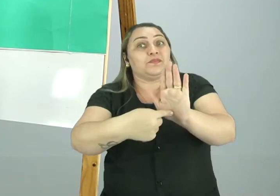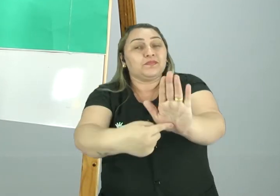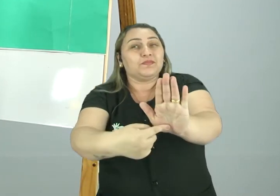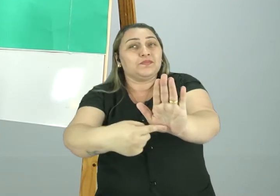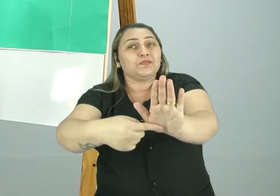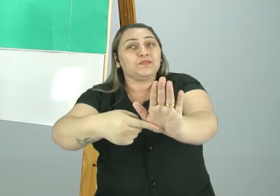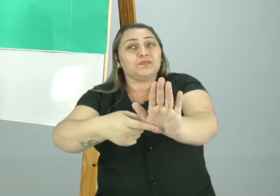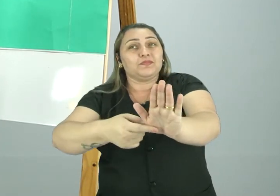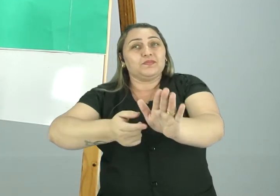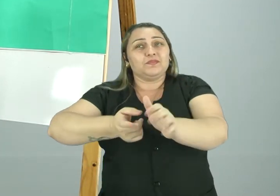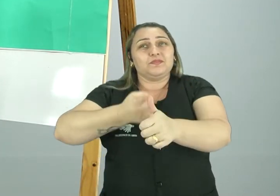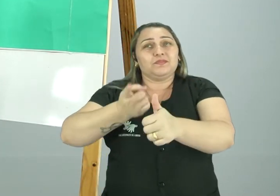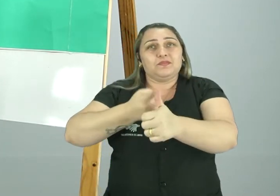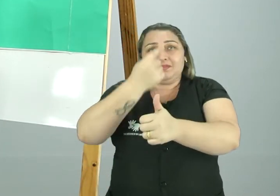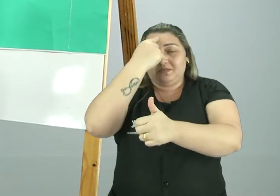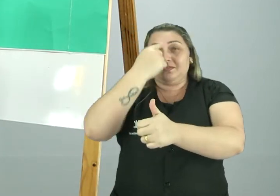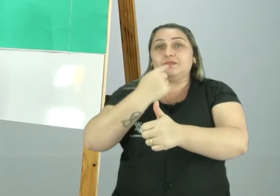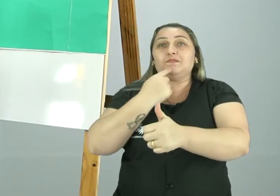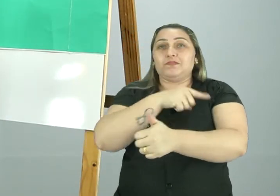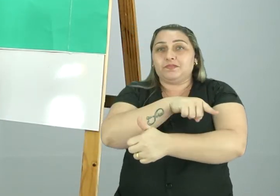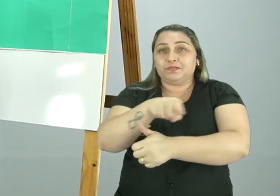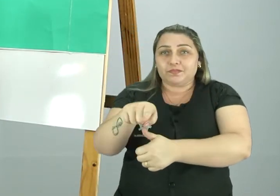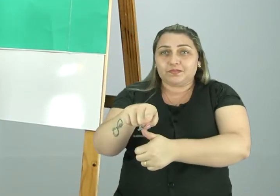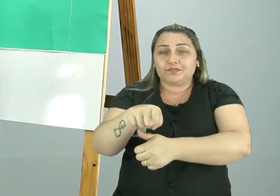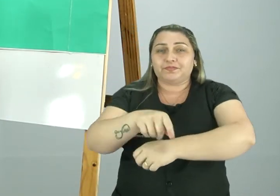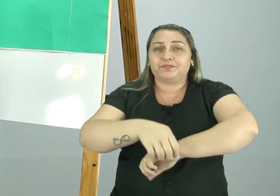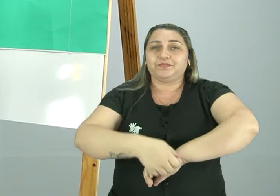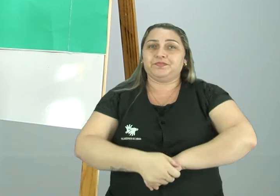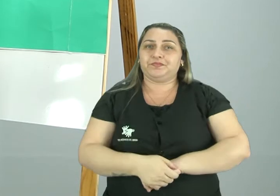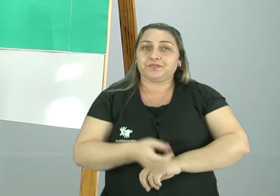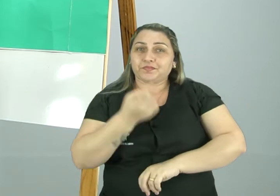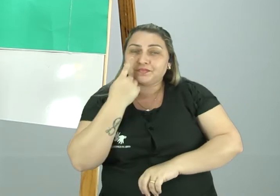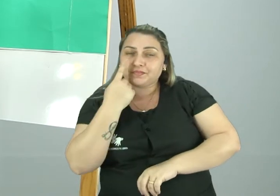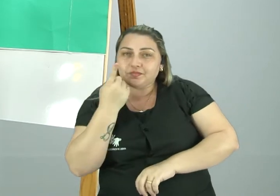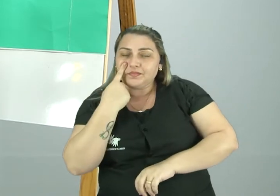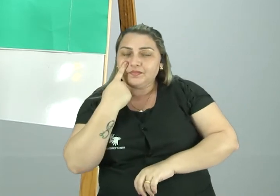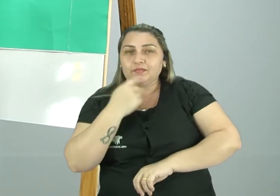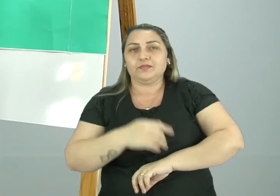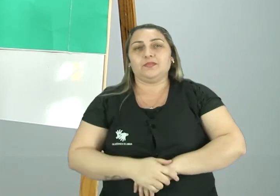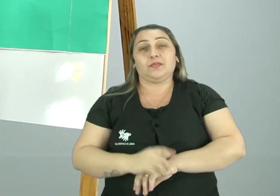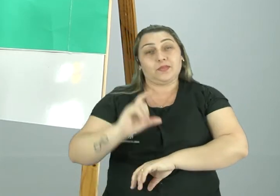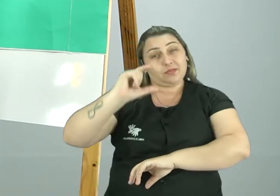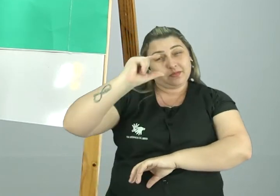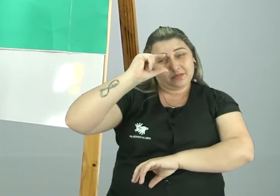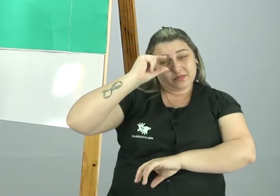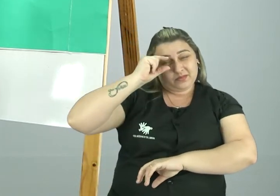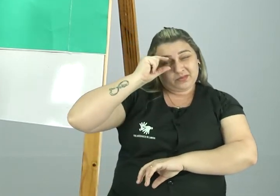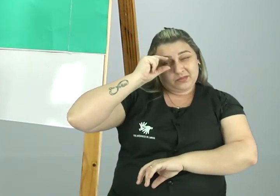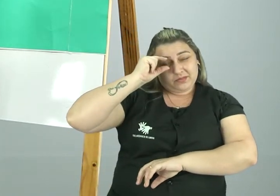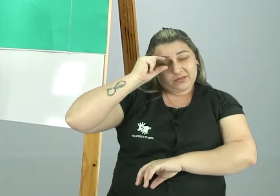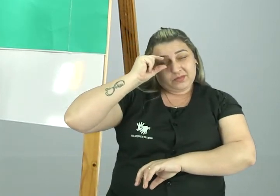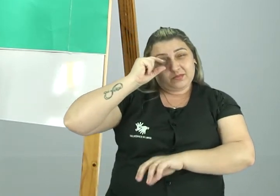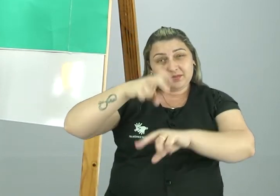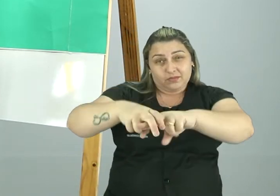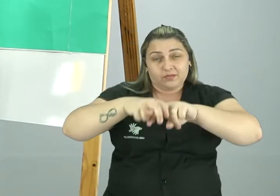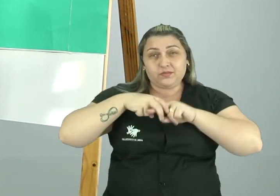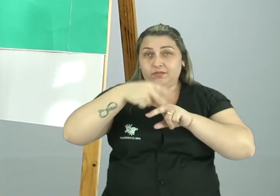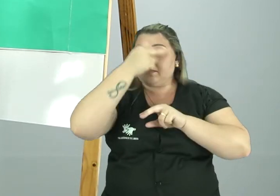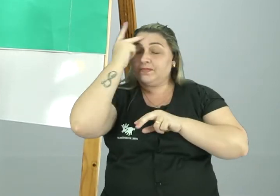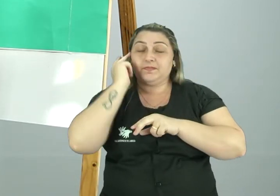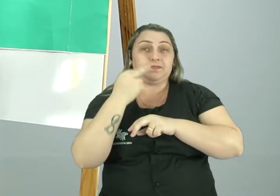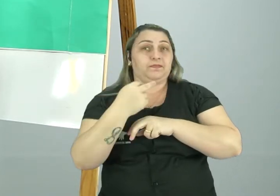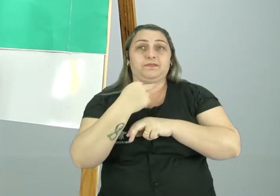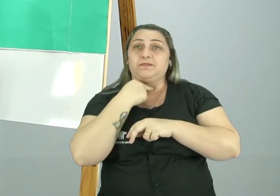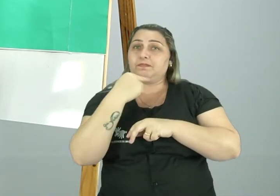na primeira imagem para vocês. Olha aqui, ó. Só um pedacinho. Por isso que as pessoas ainda não